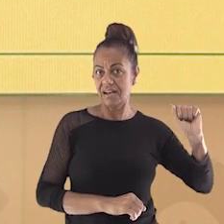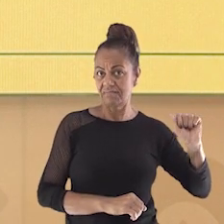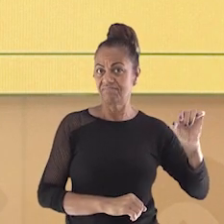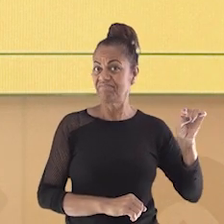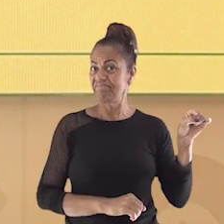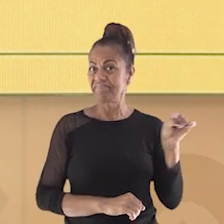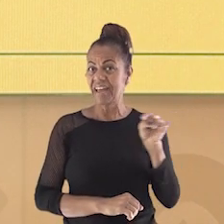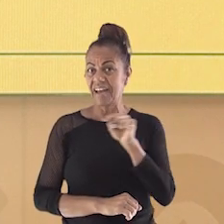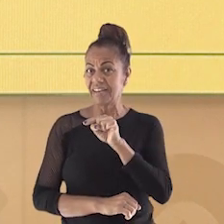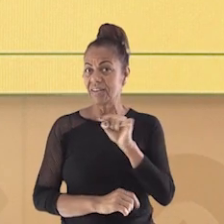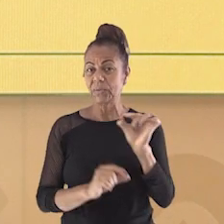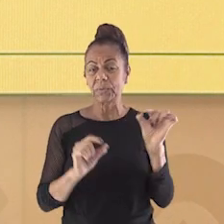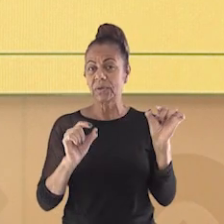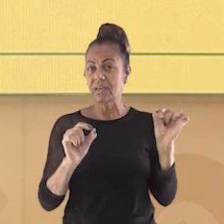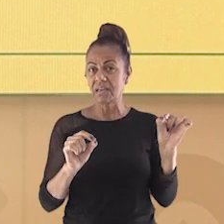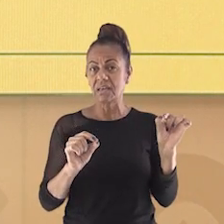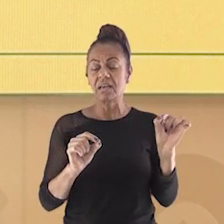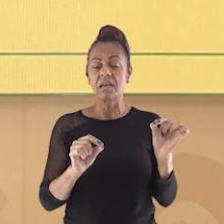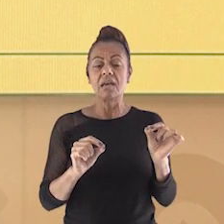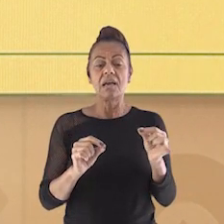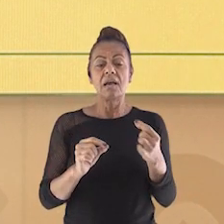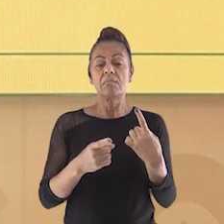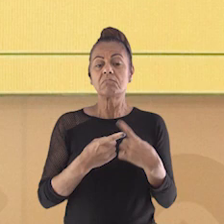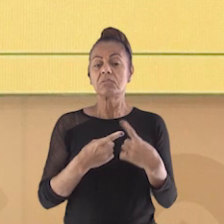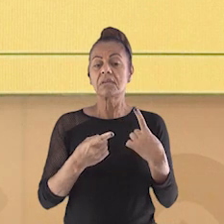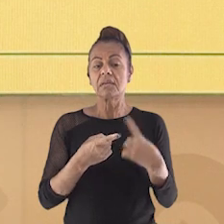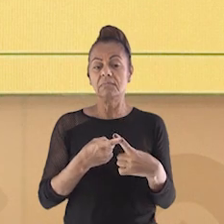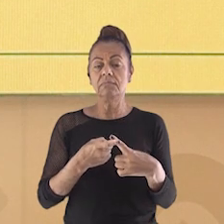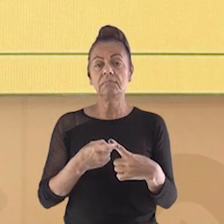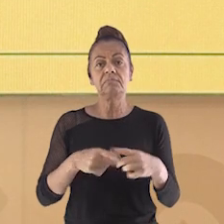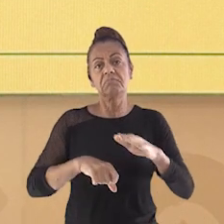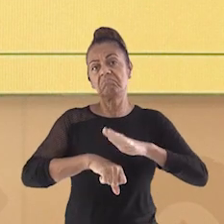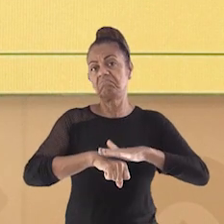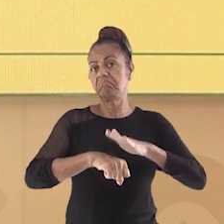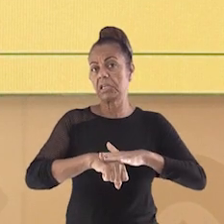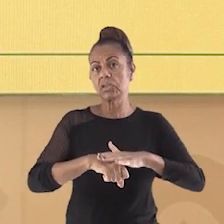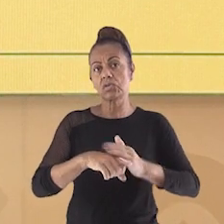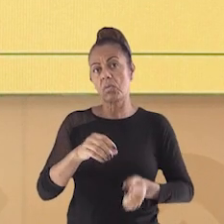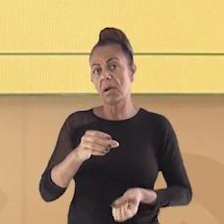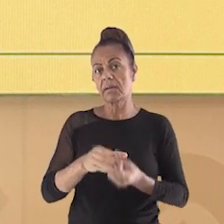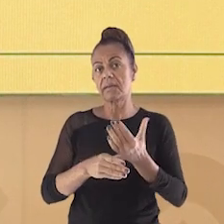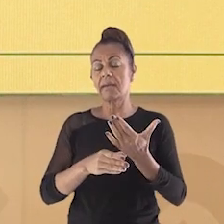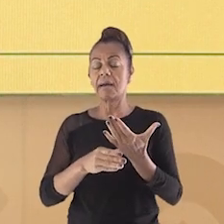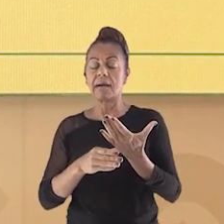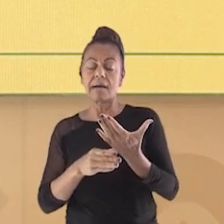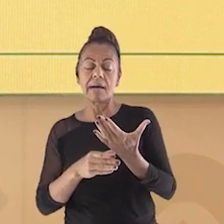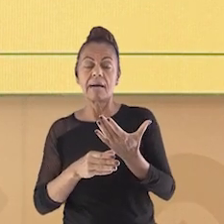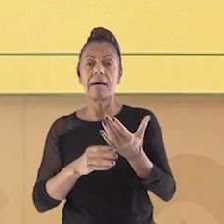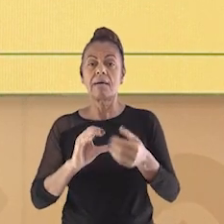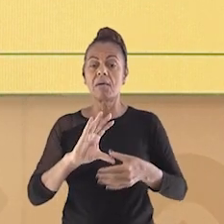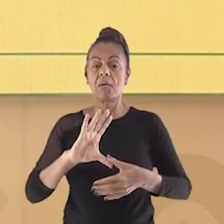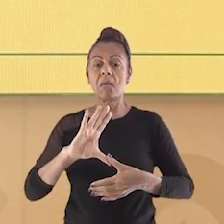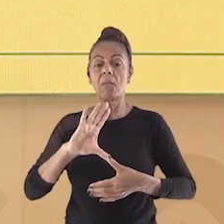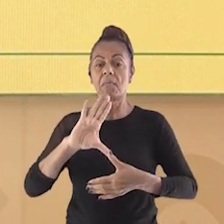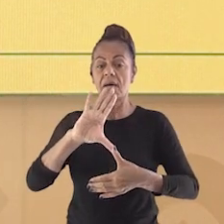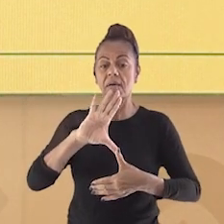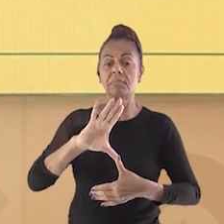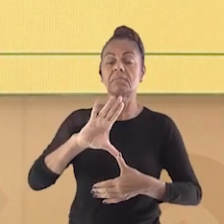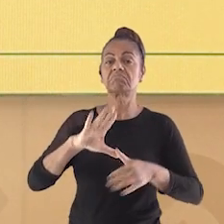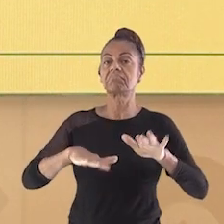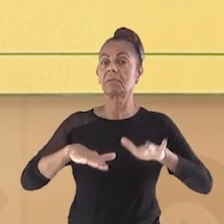é a representação totalmente real de um lugar? Sempre haverá no mapa distorções de seus